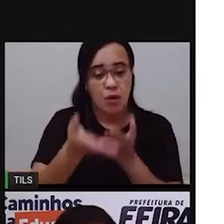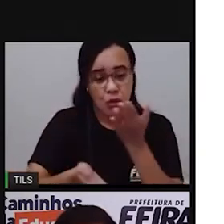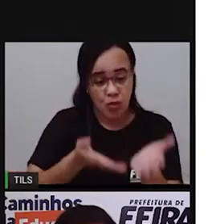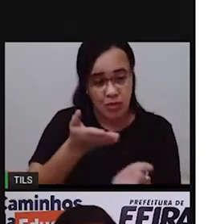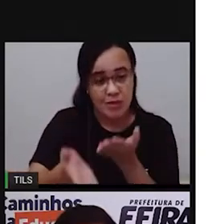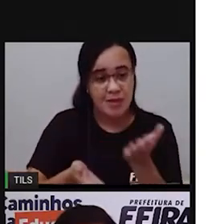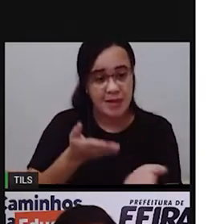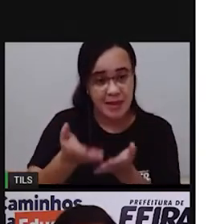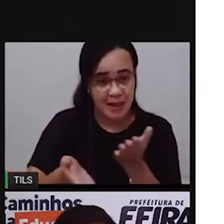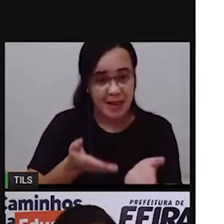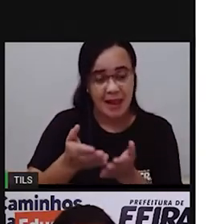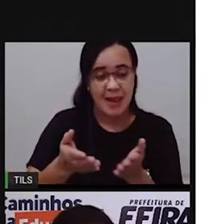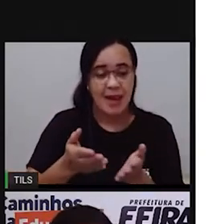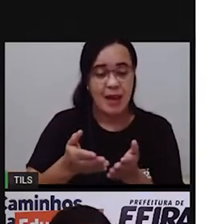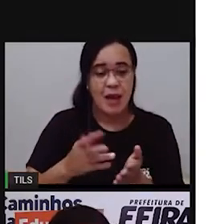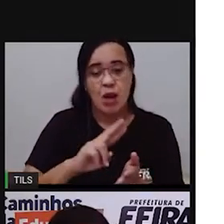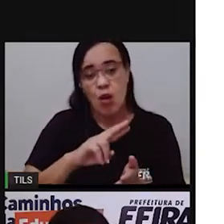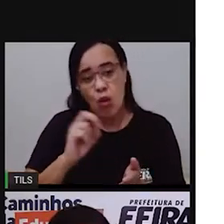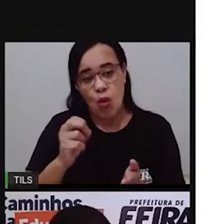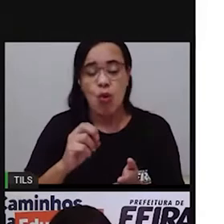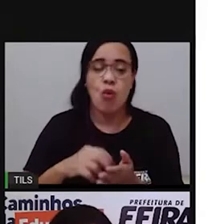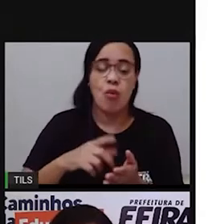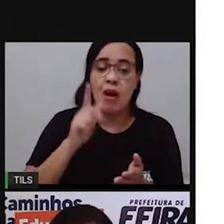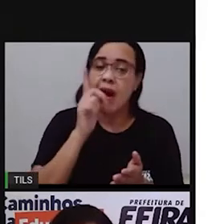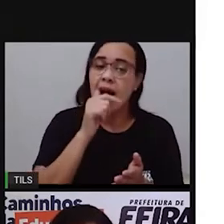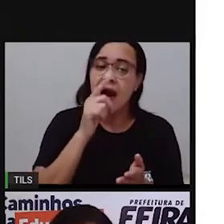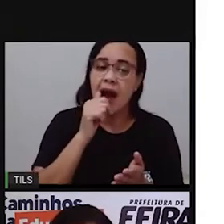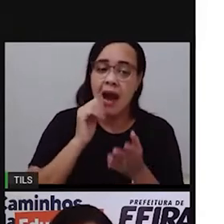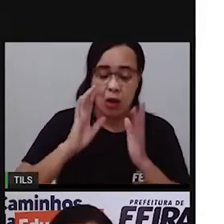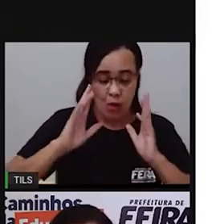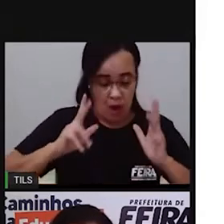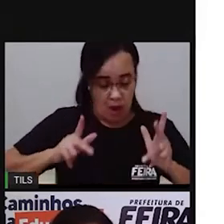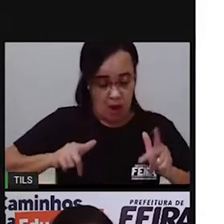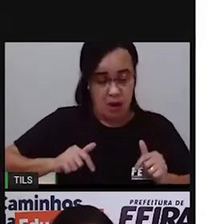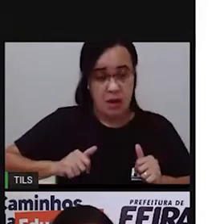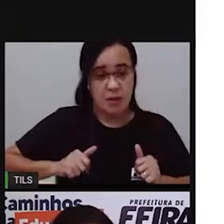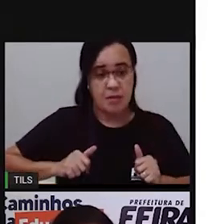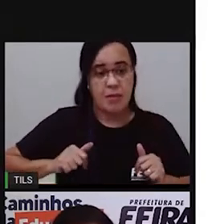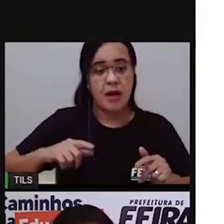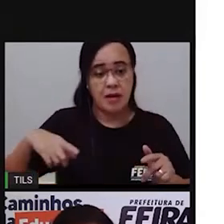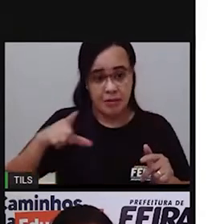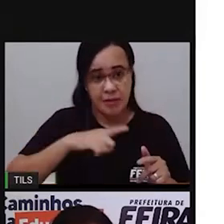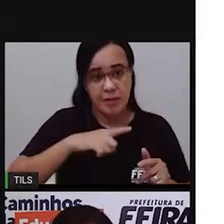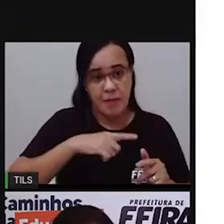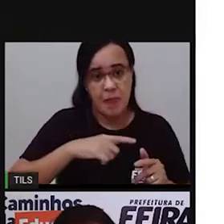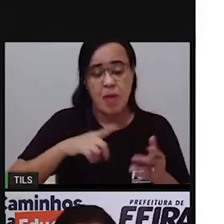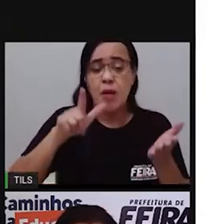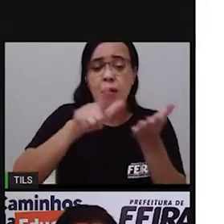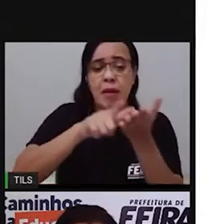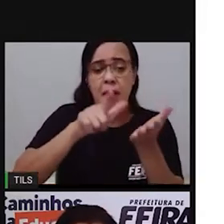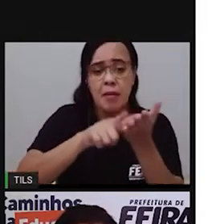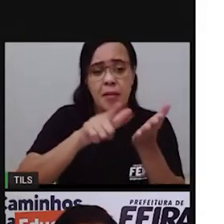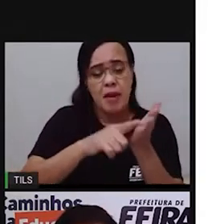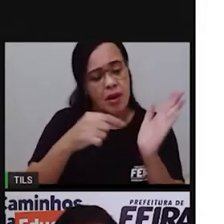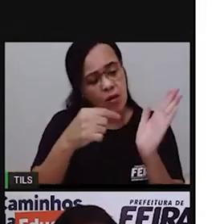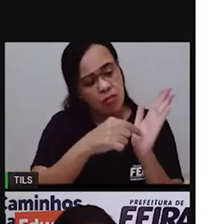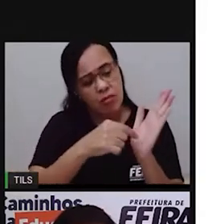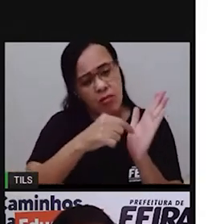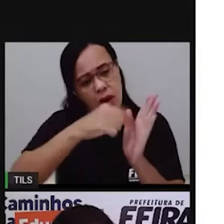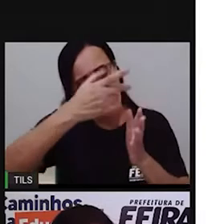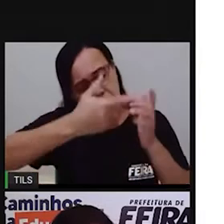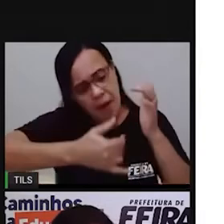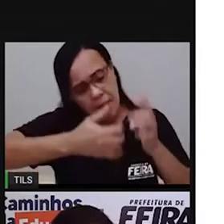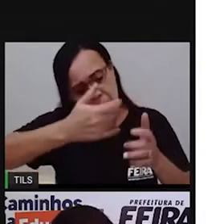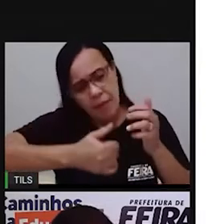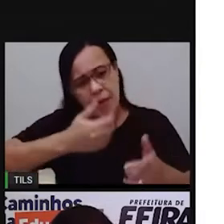recebem uma conta de água que mede o consumo diário, o consumo diário que